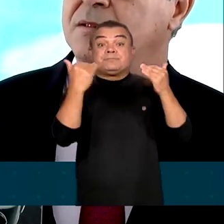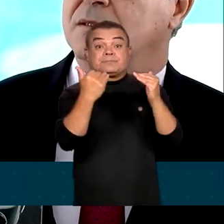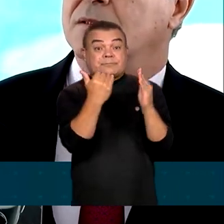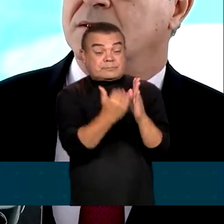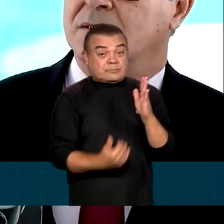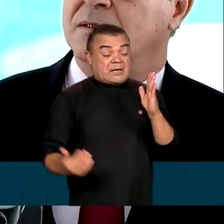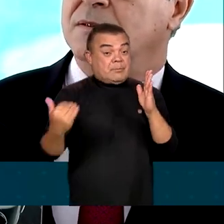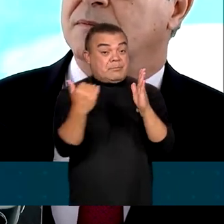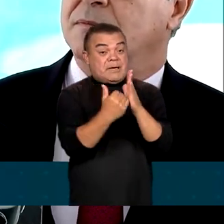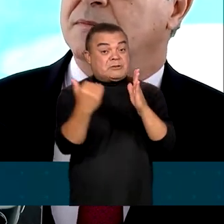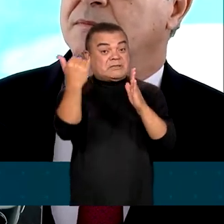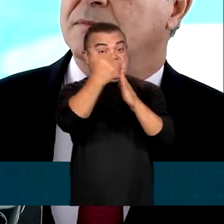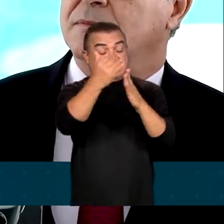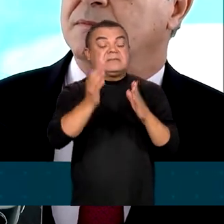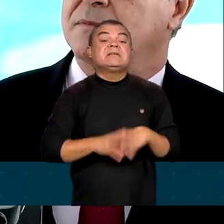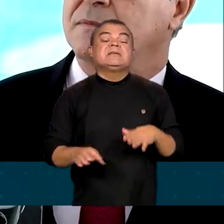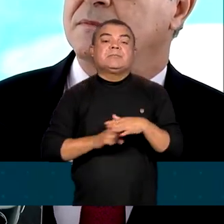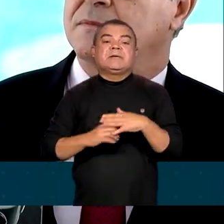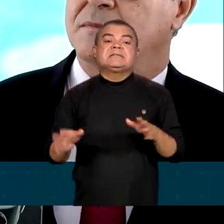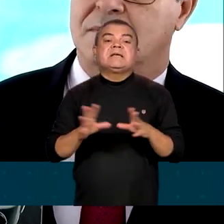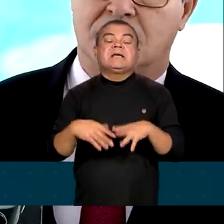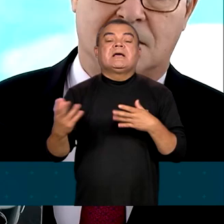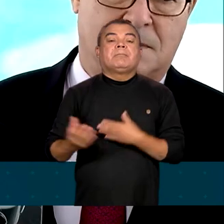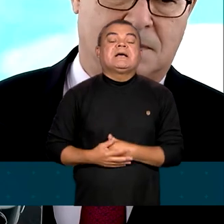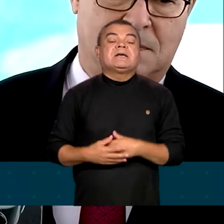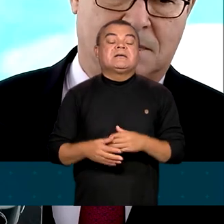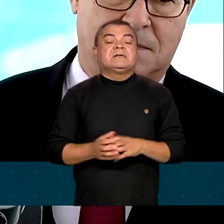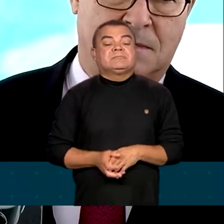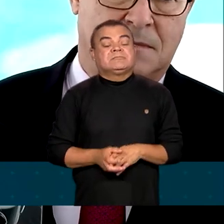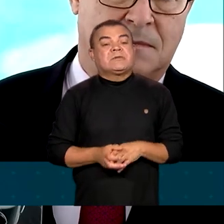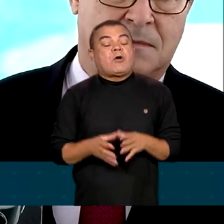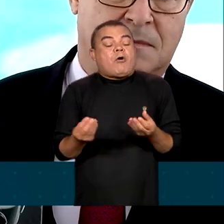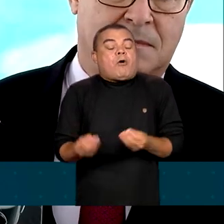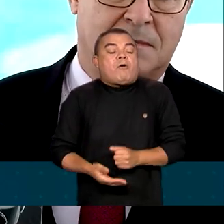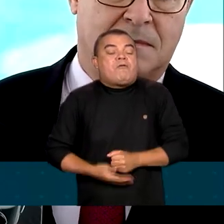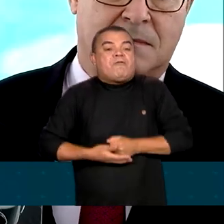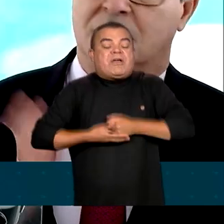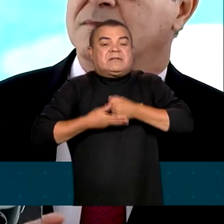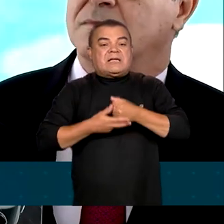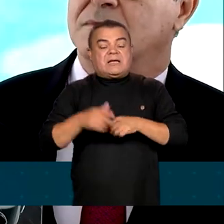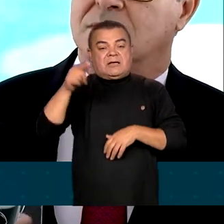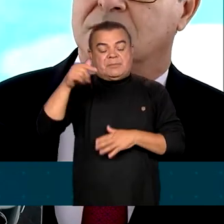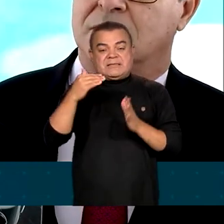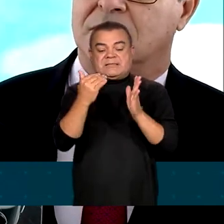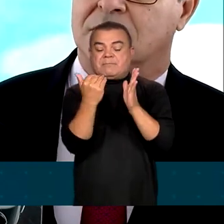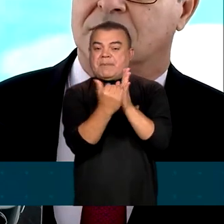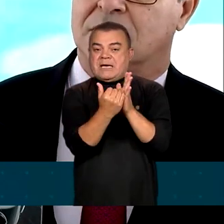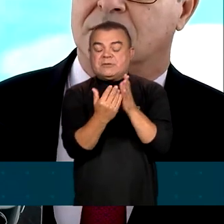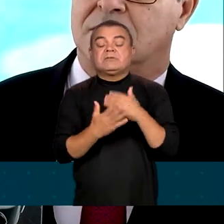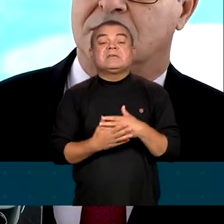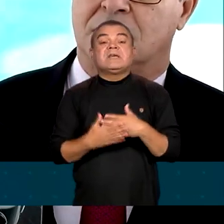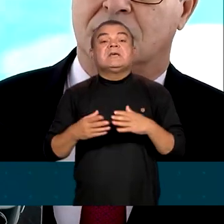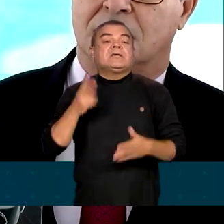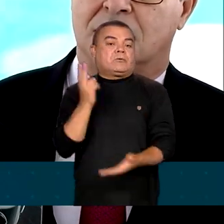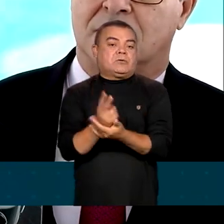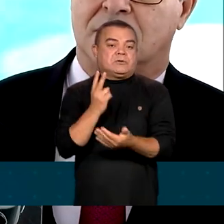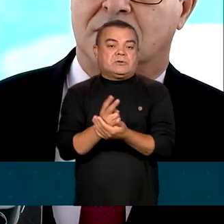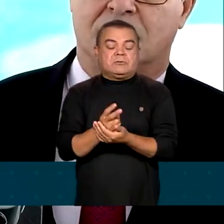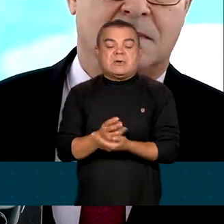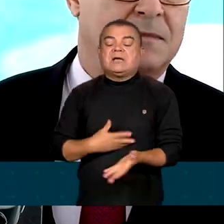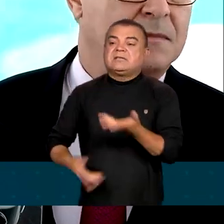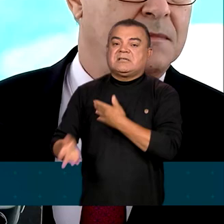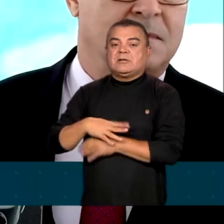médios e grandes. para sobrar mais recursos, então, para ofertar para esses médios e continuar, claro, atendendo o